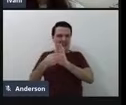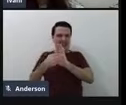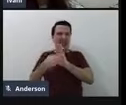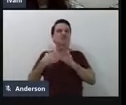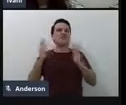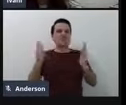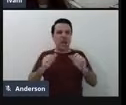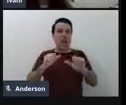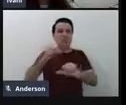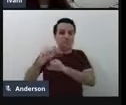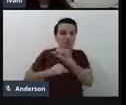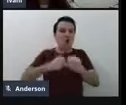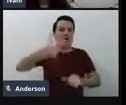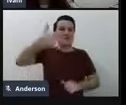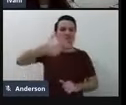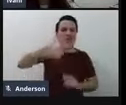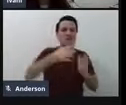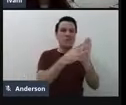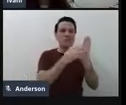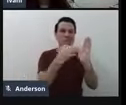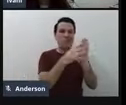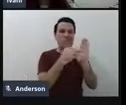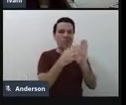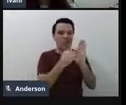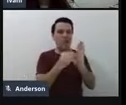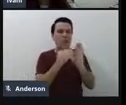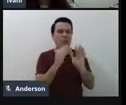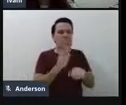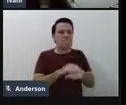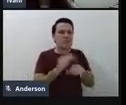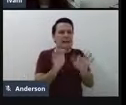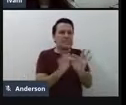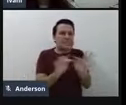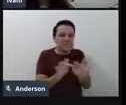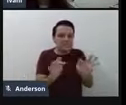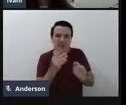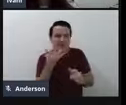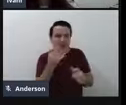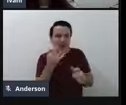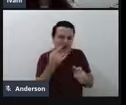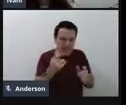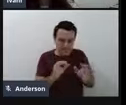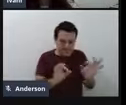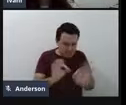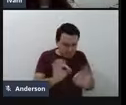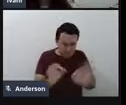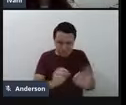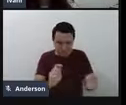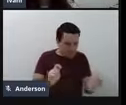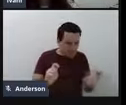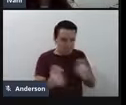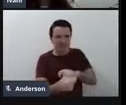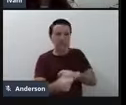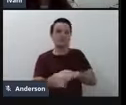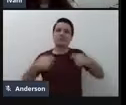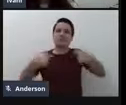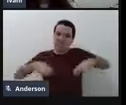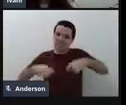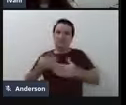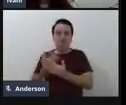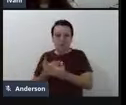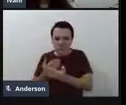conseguiu chegar num segundo, protótipo um pouco mais simples, né, o circuito, é isso, né, você tem que ir estudando e aprimorando também.